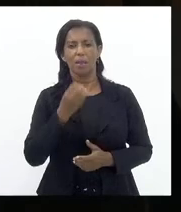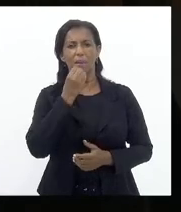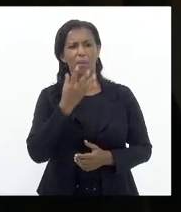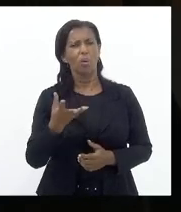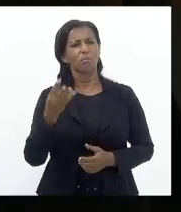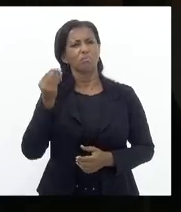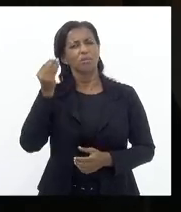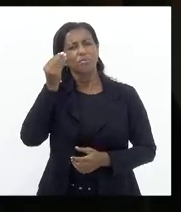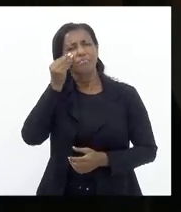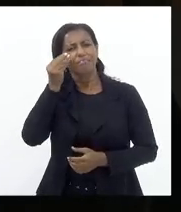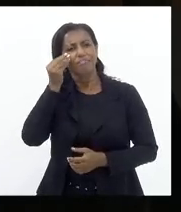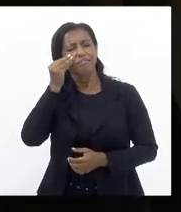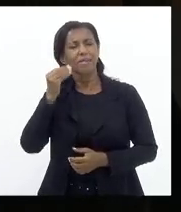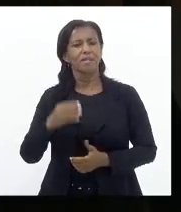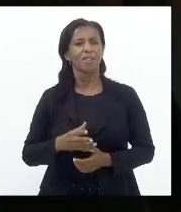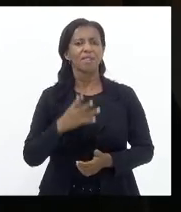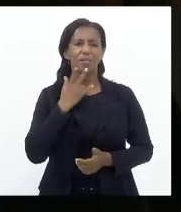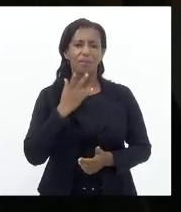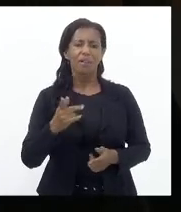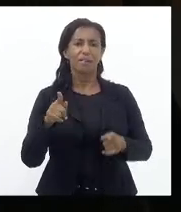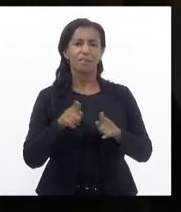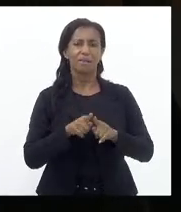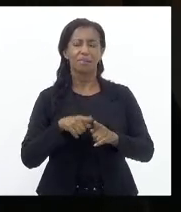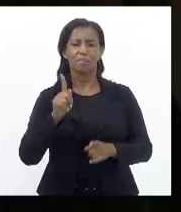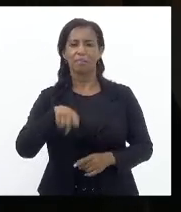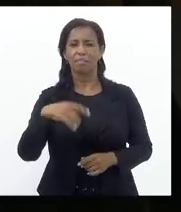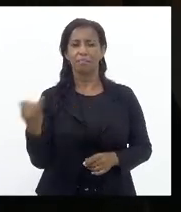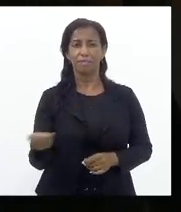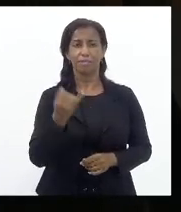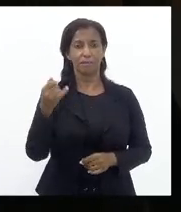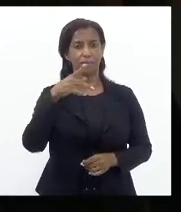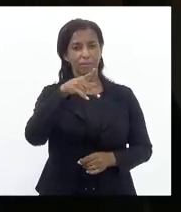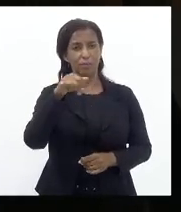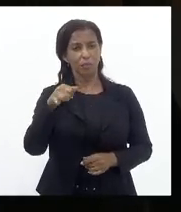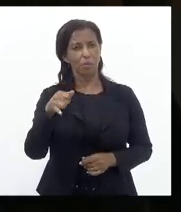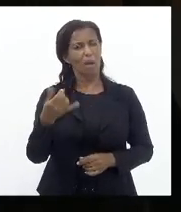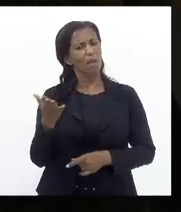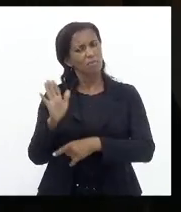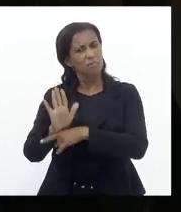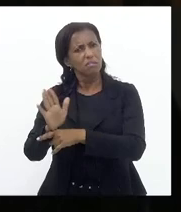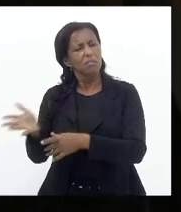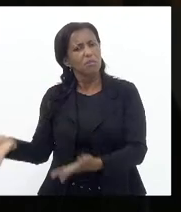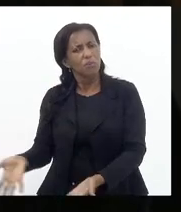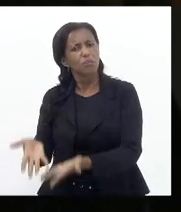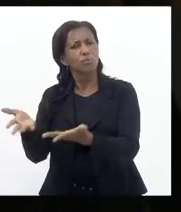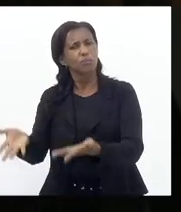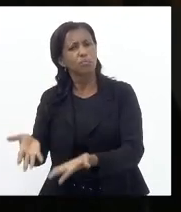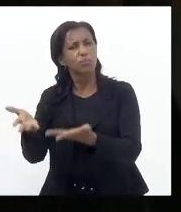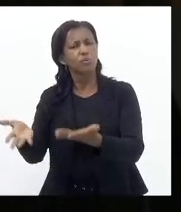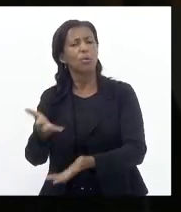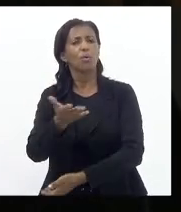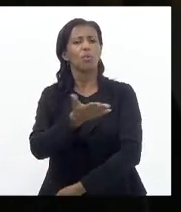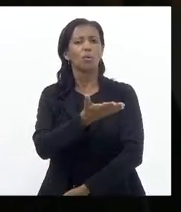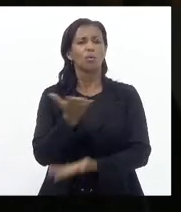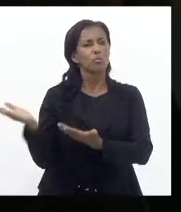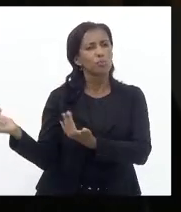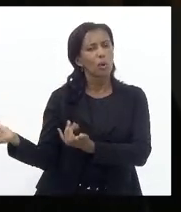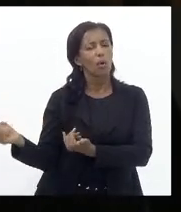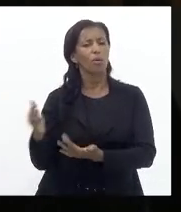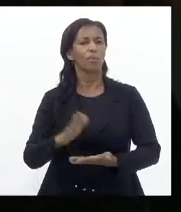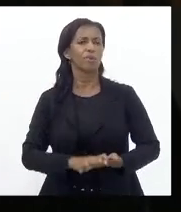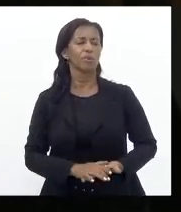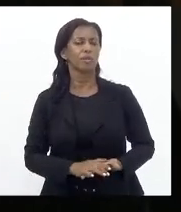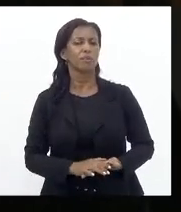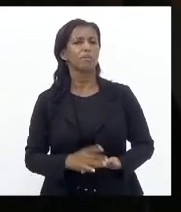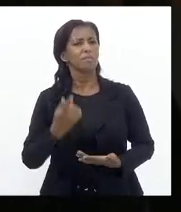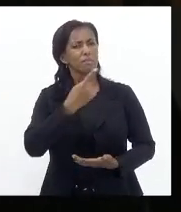presenciar E dizer Que É importante Que os pais Incentivem Os jovens Aos adolescentes